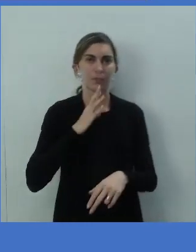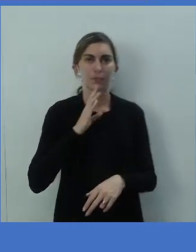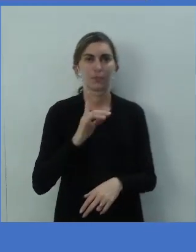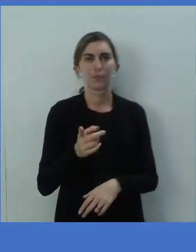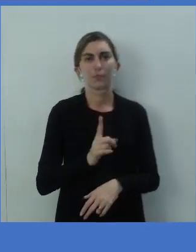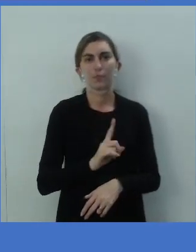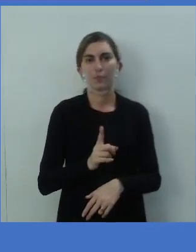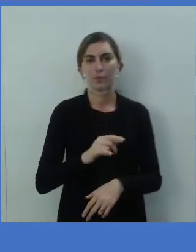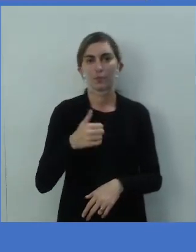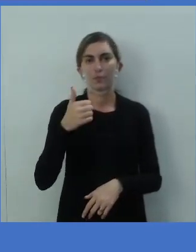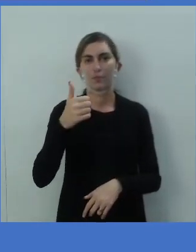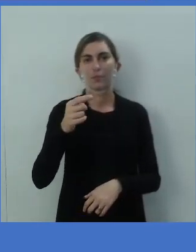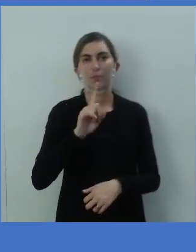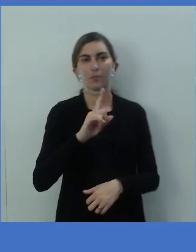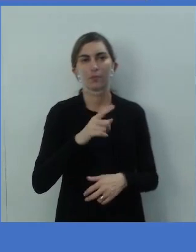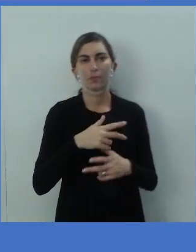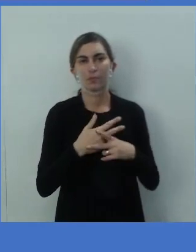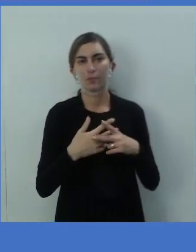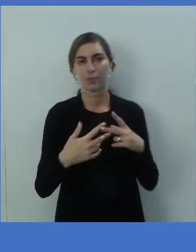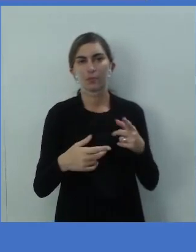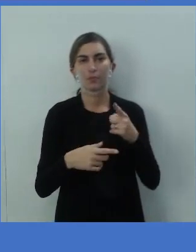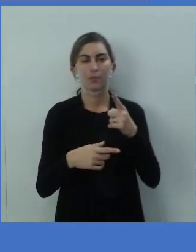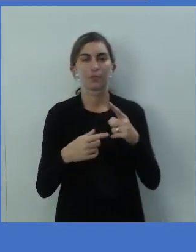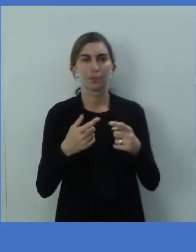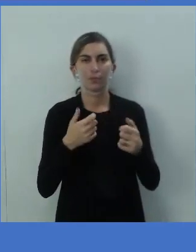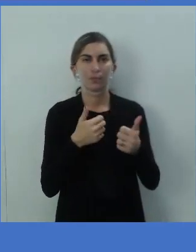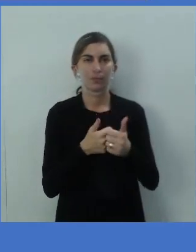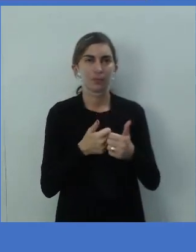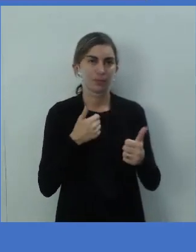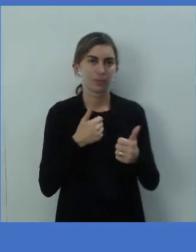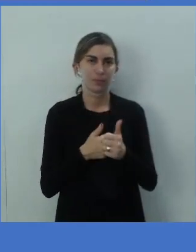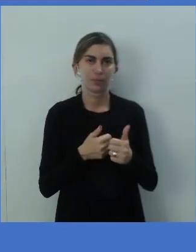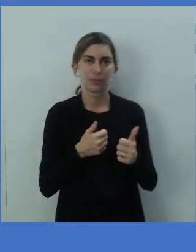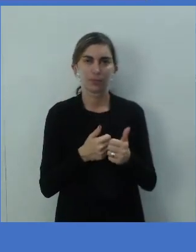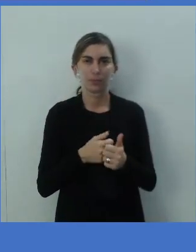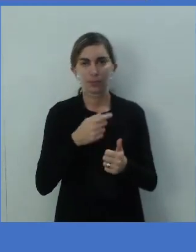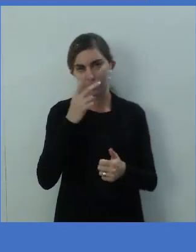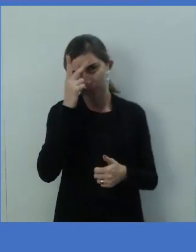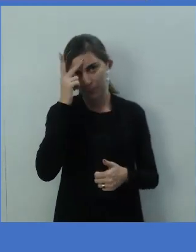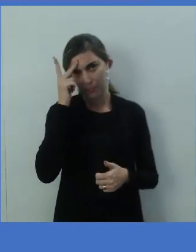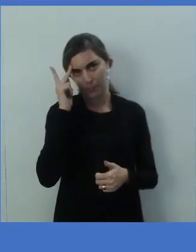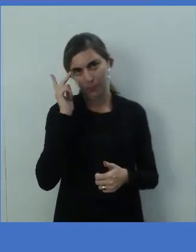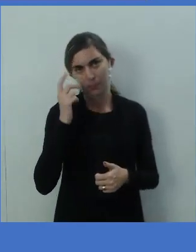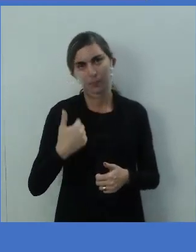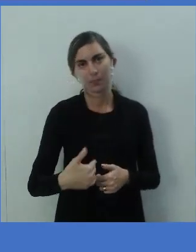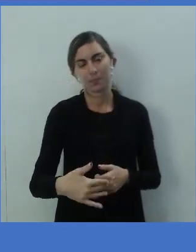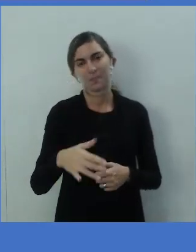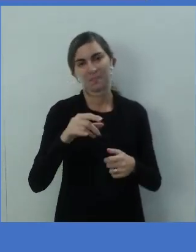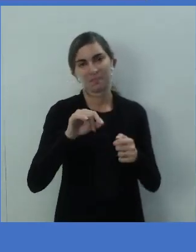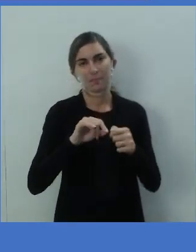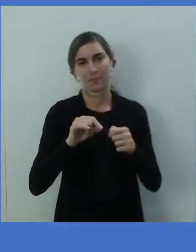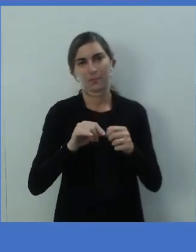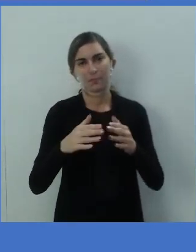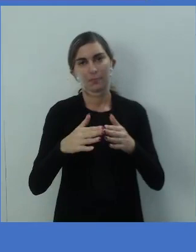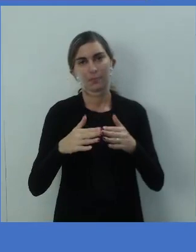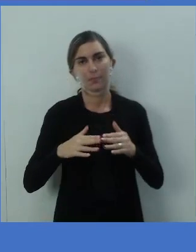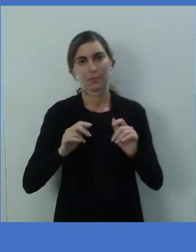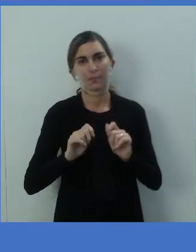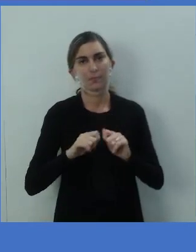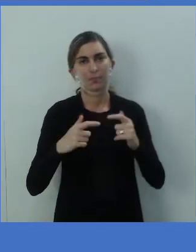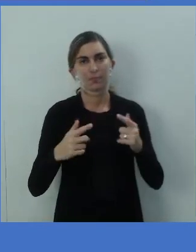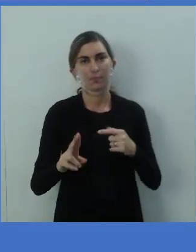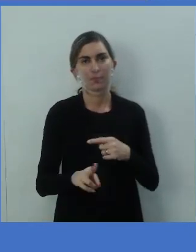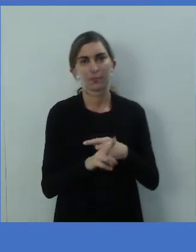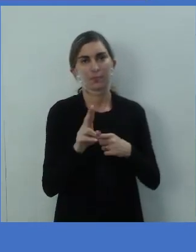bem, mas que algo que você quer está perto dessa pessoa. E aí você vai fazer o pedido, claro, utilizando